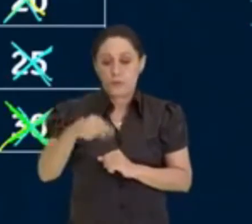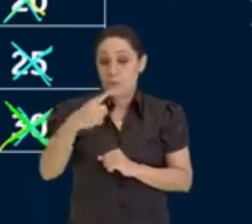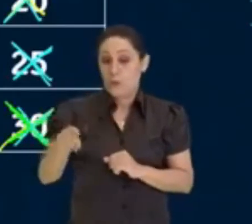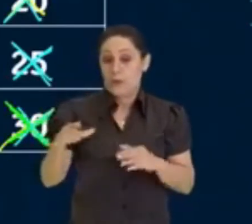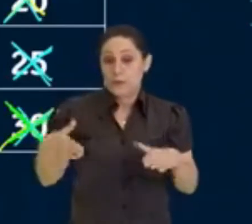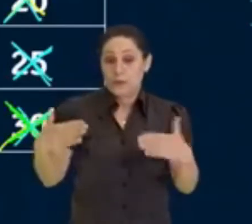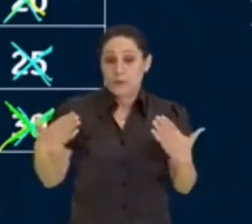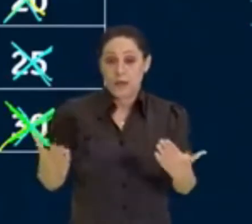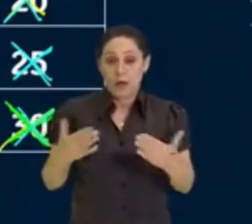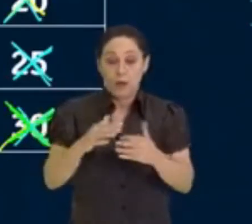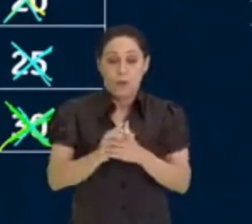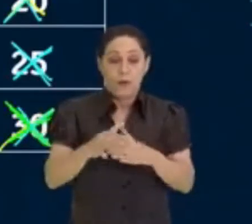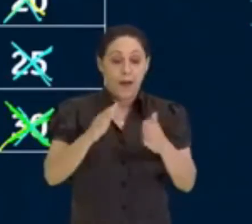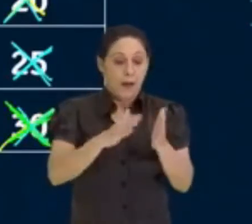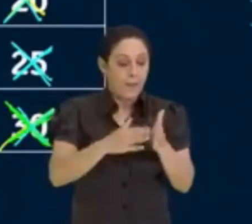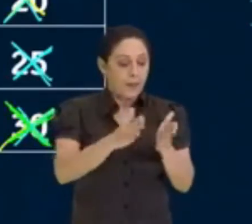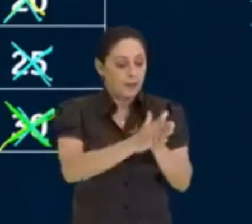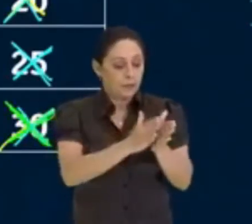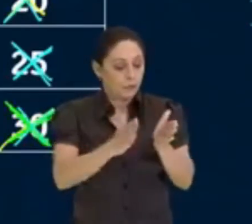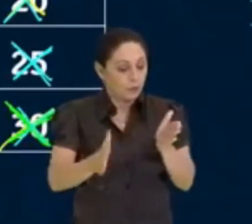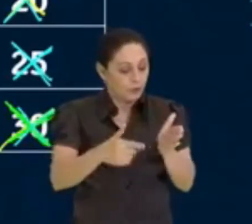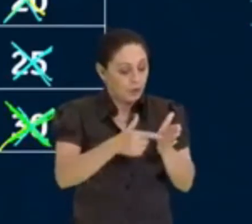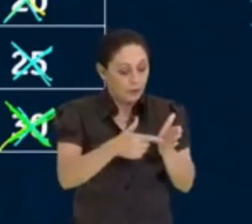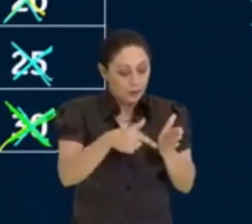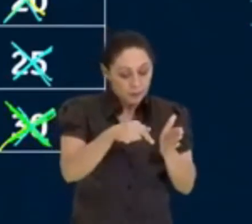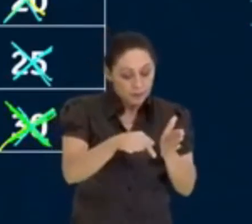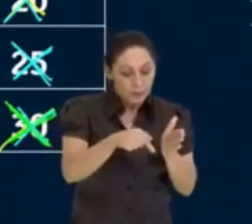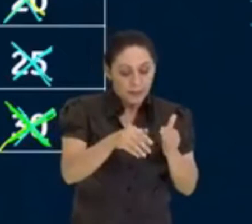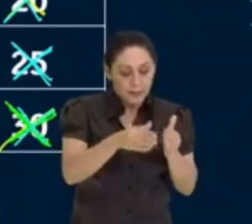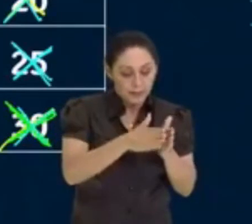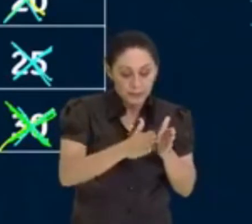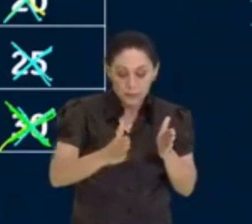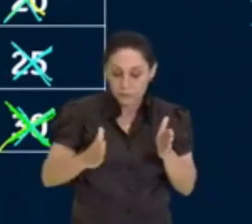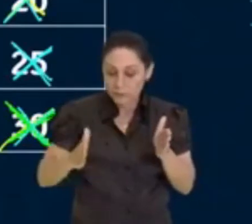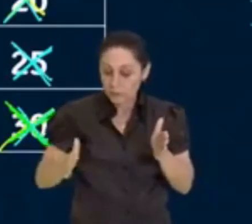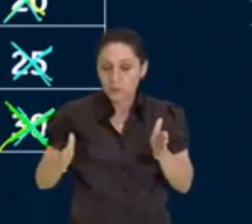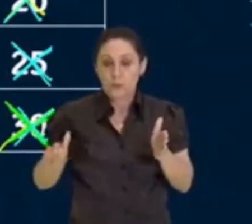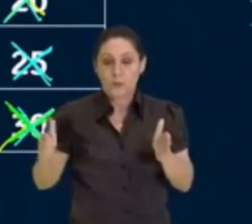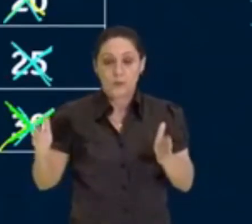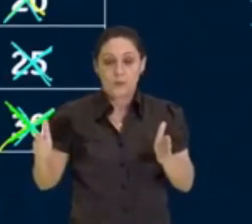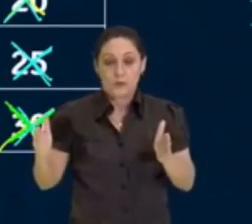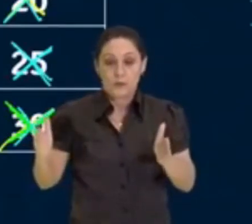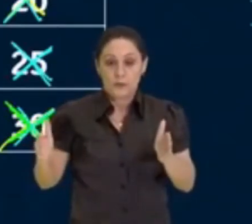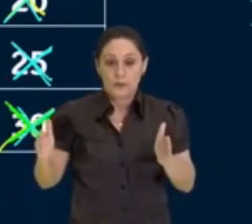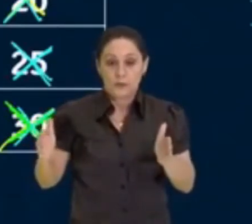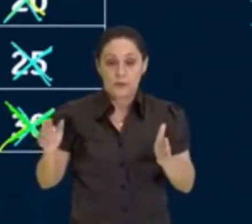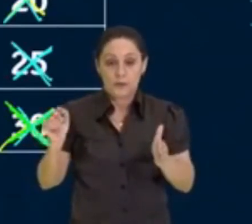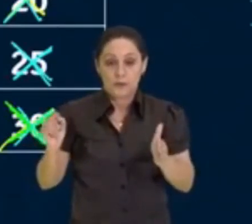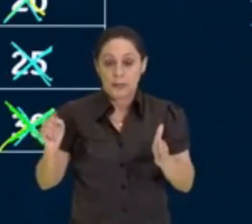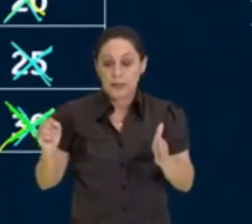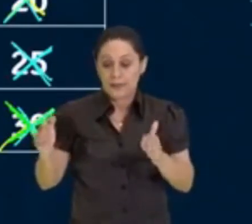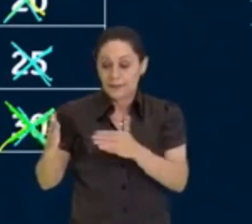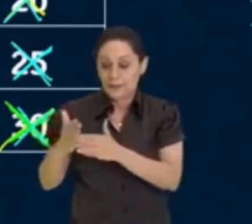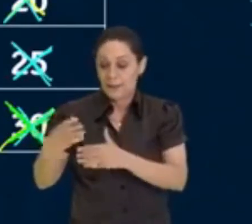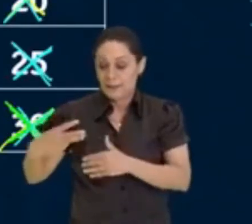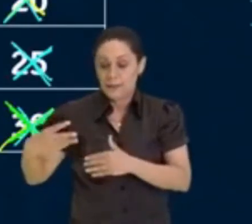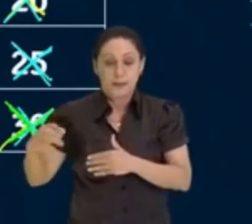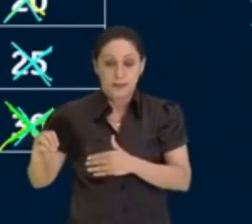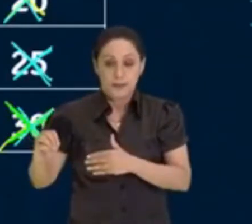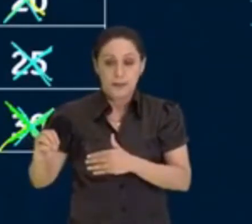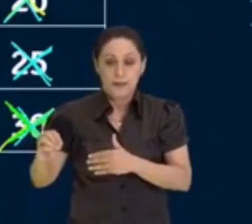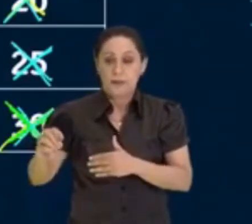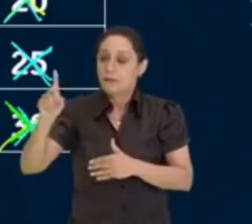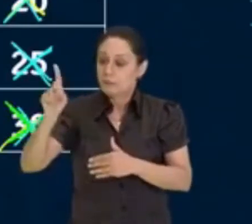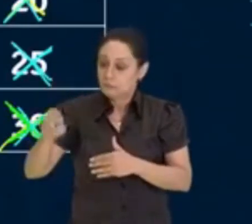seja, a partir do 7, todo mundo que sobrou aqui nesse caso, do nosso clima que vai até 30, eles já